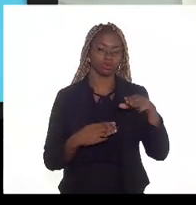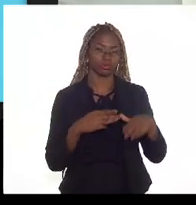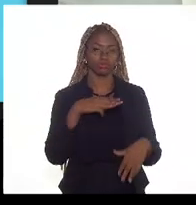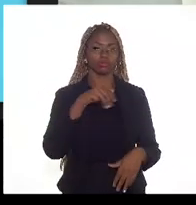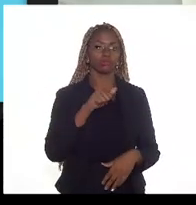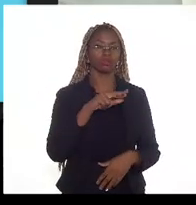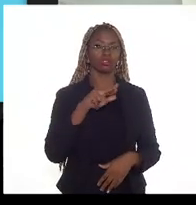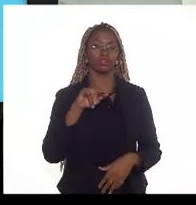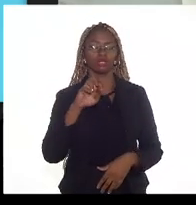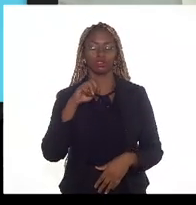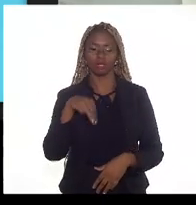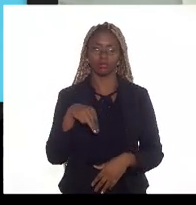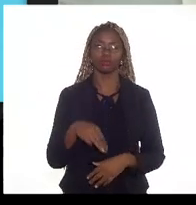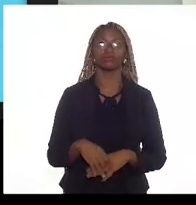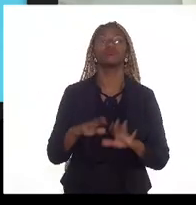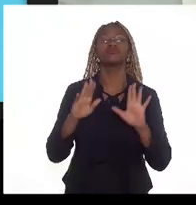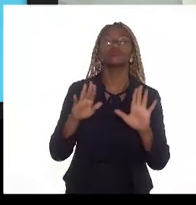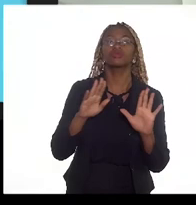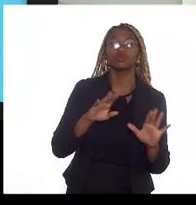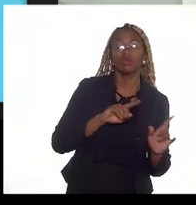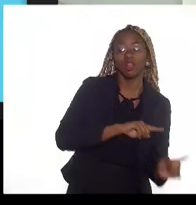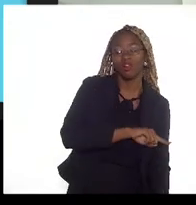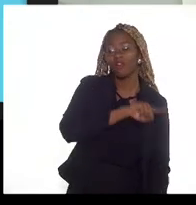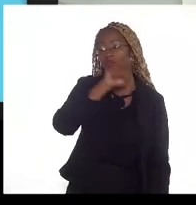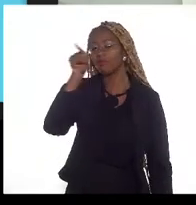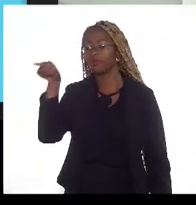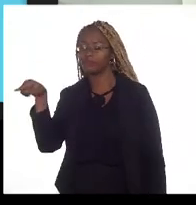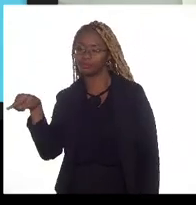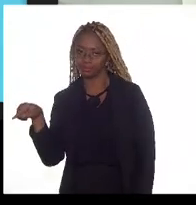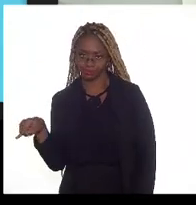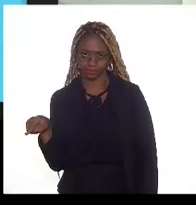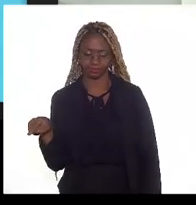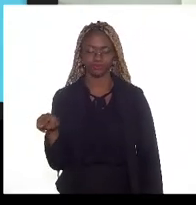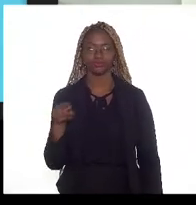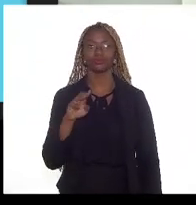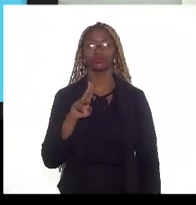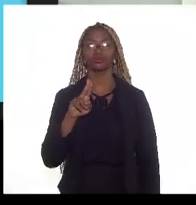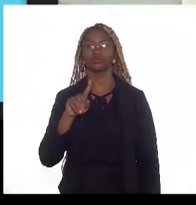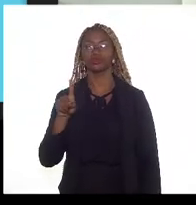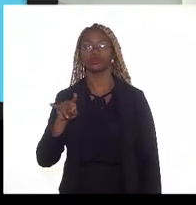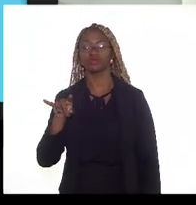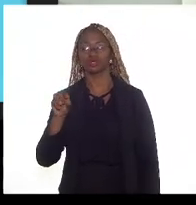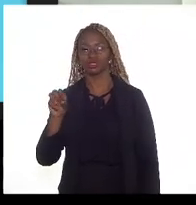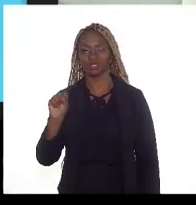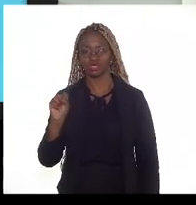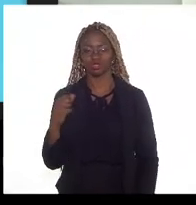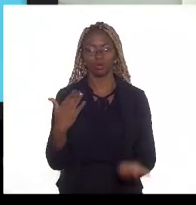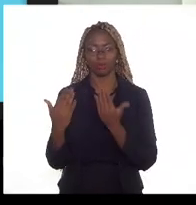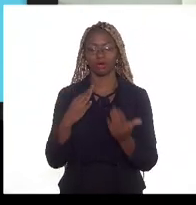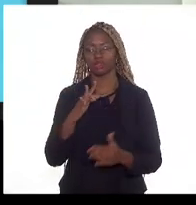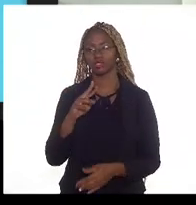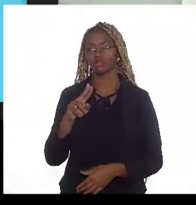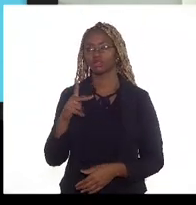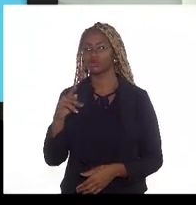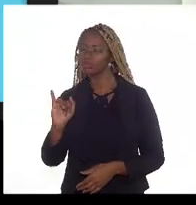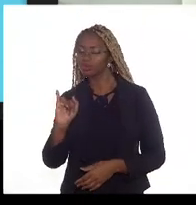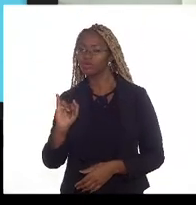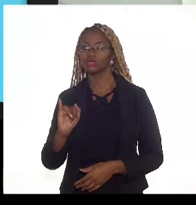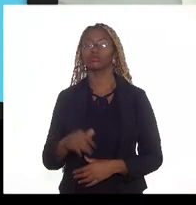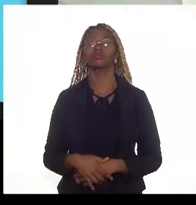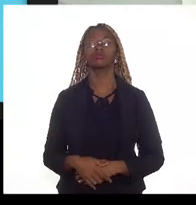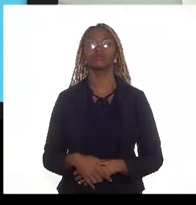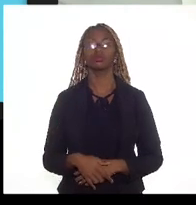vou para Búzios e comparo Búzios com Tupi né